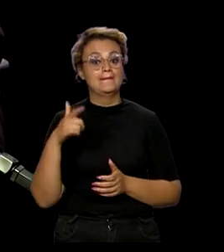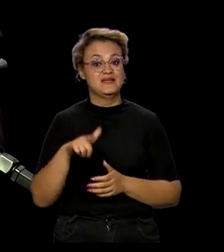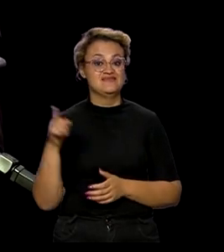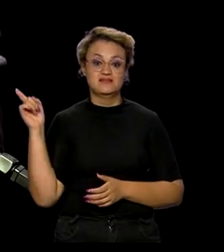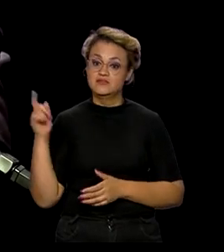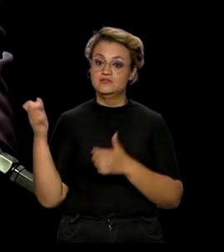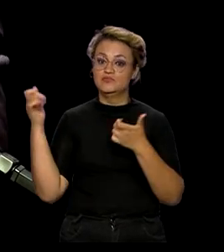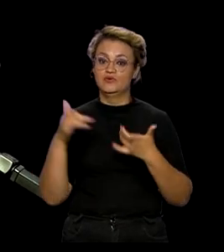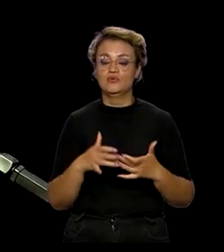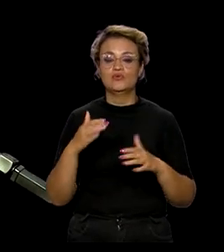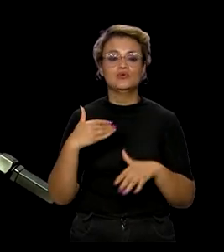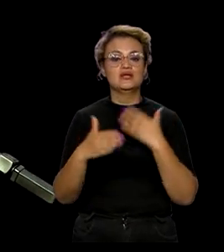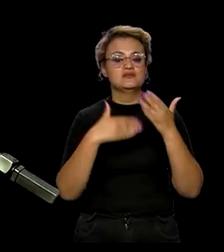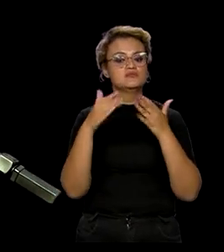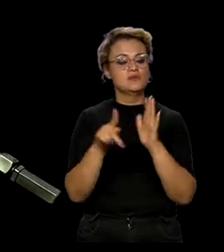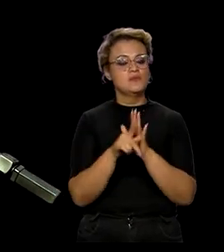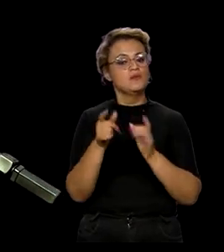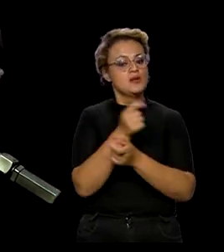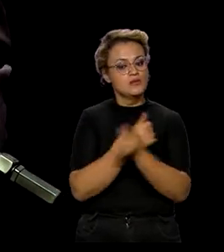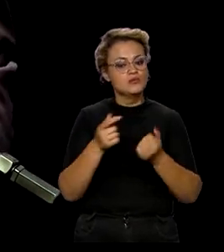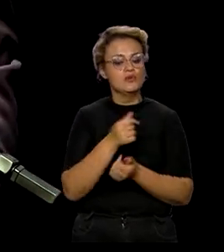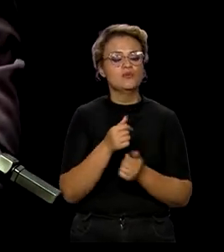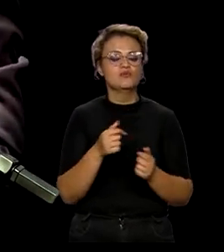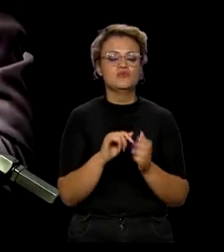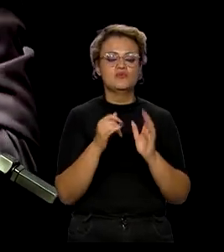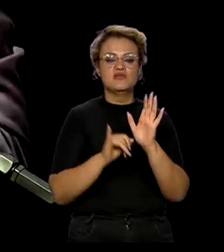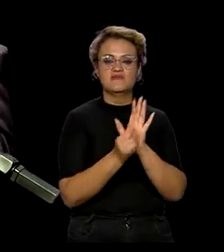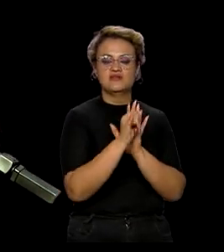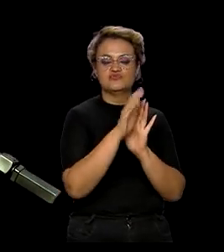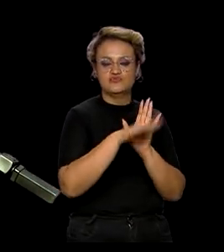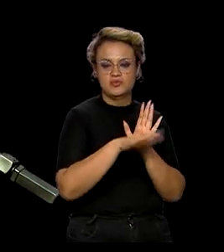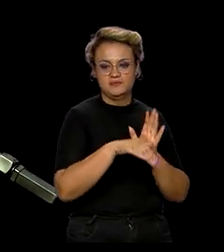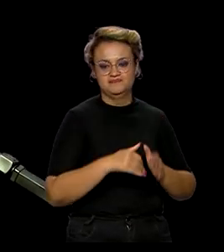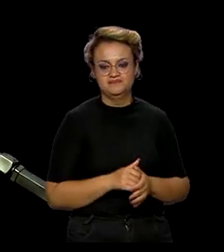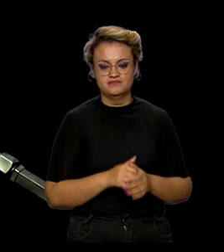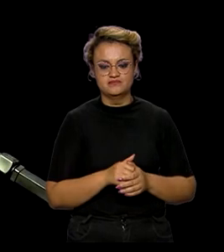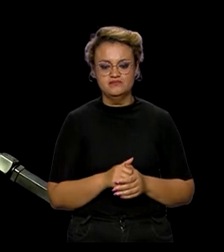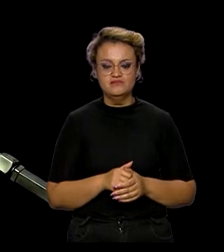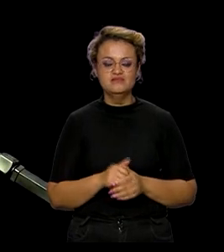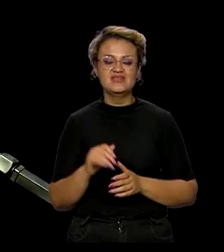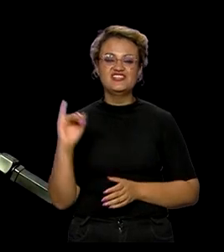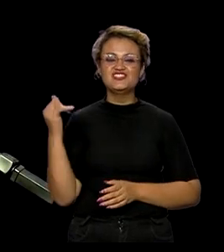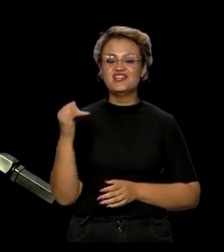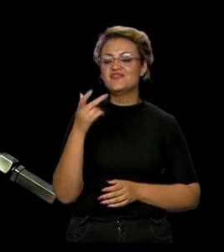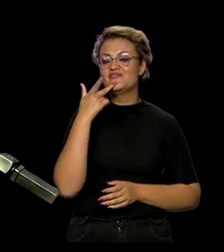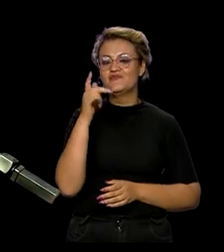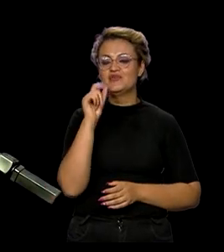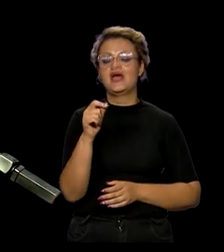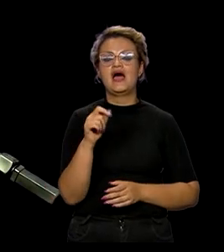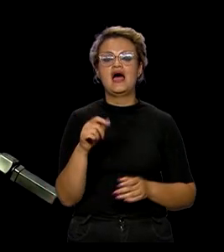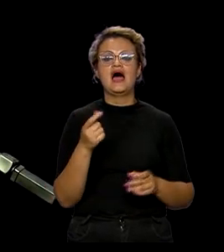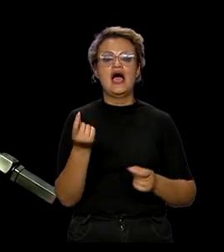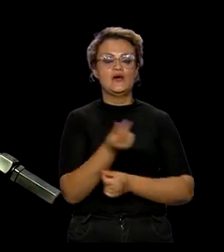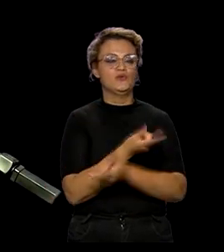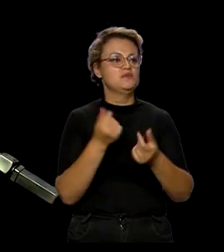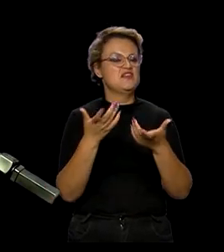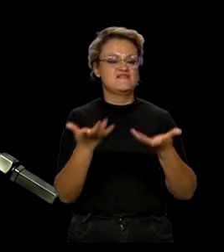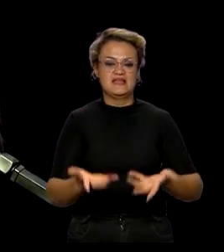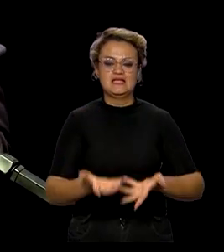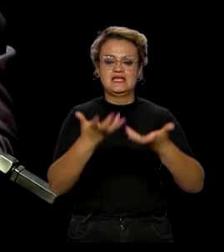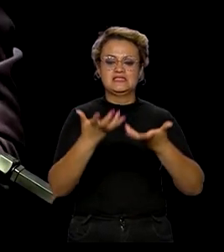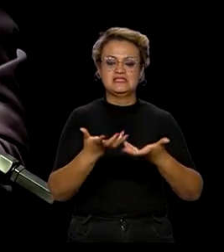também falou do crescimento econômico e queda da inflação. Aqui no início do ano, o que falavam? A economia vai crescer